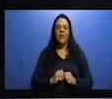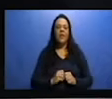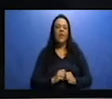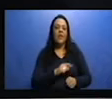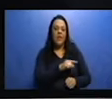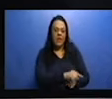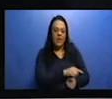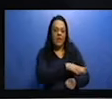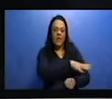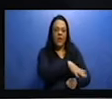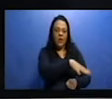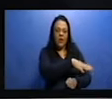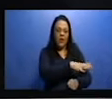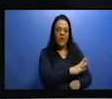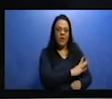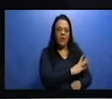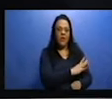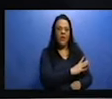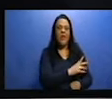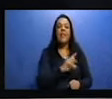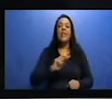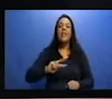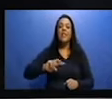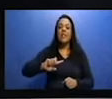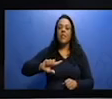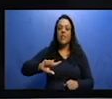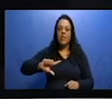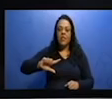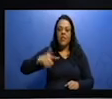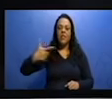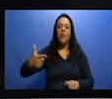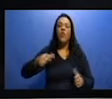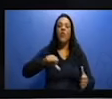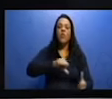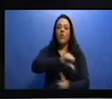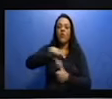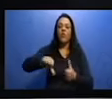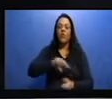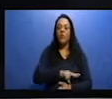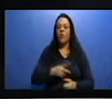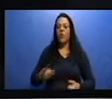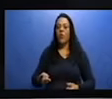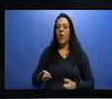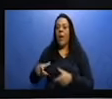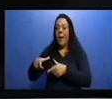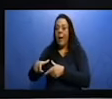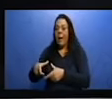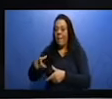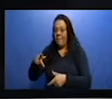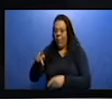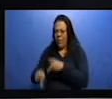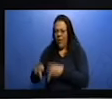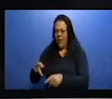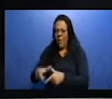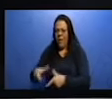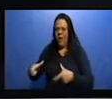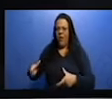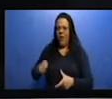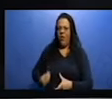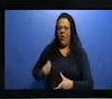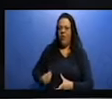a urbanização, né? A maior parte da população passou a viver na área urbana. Isso aconteceu principalmente